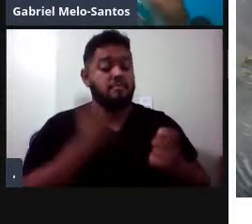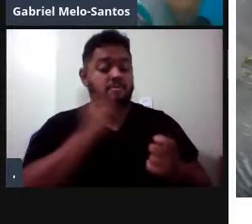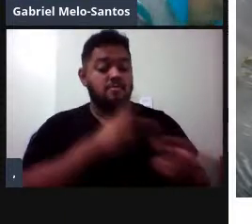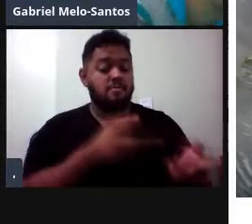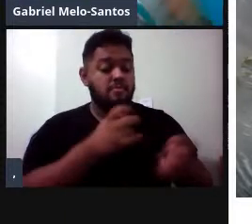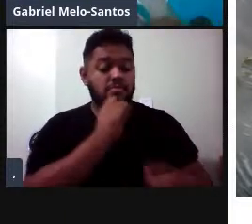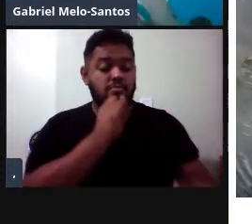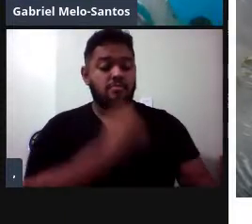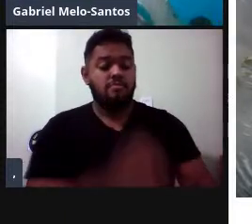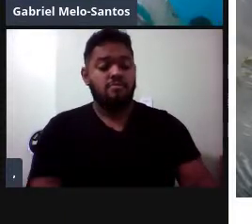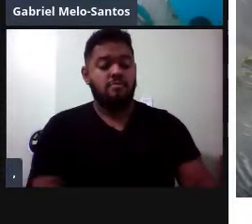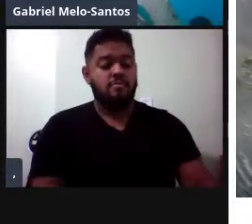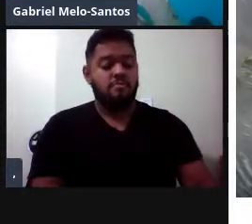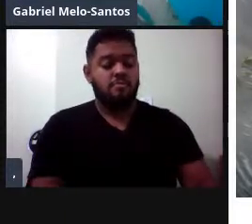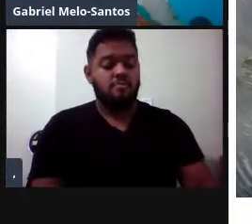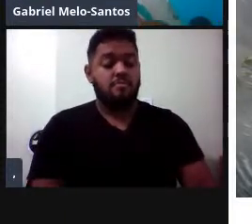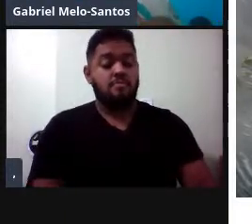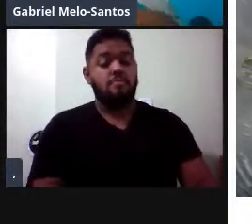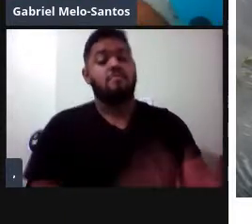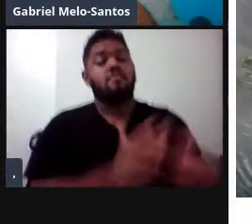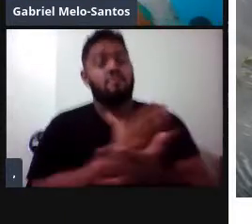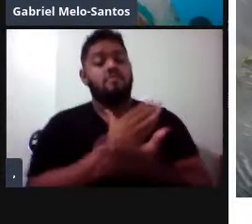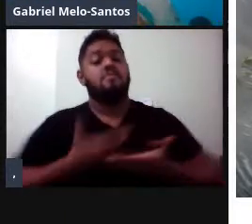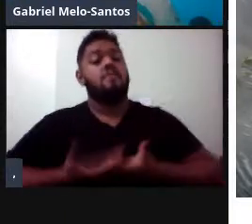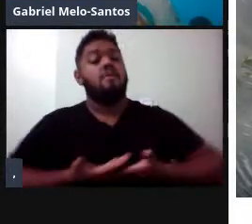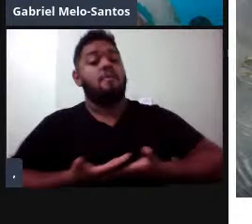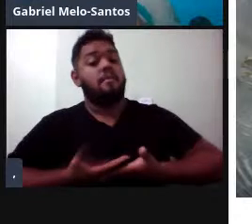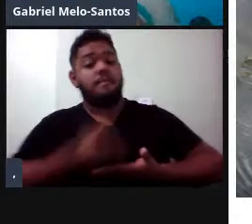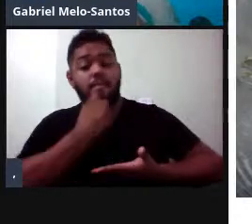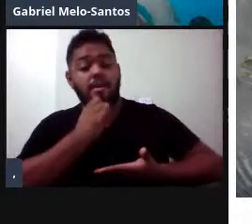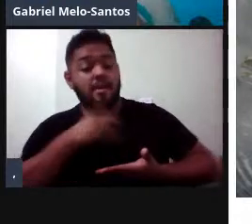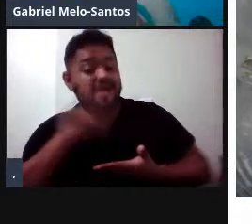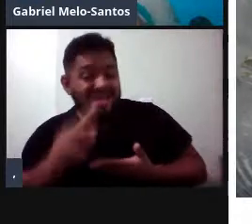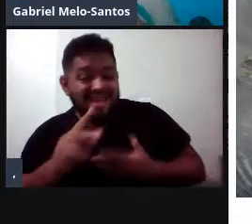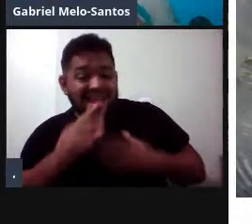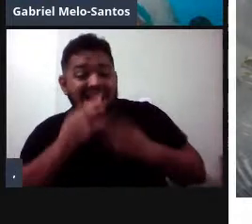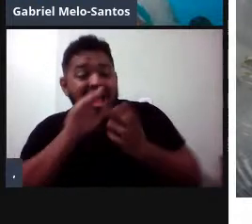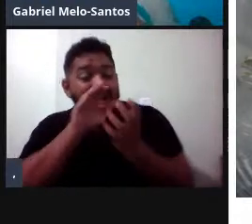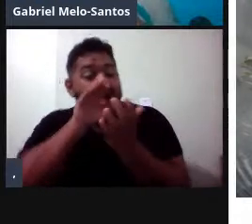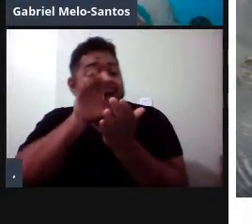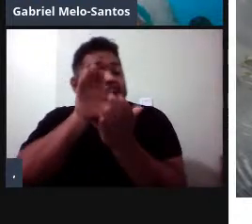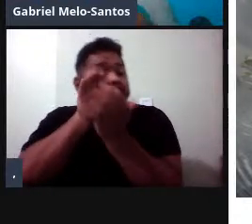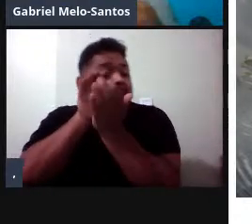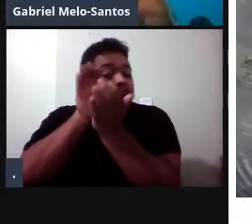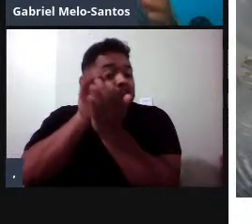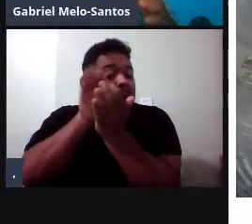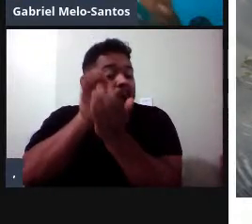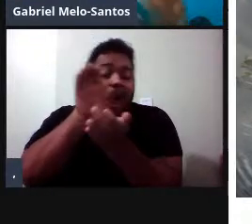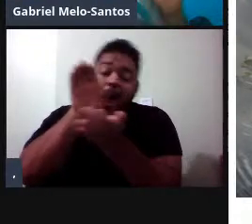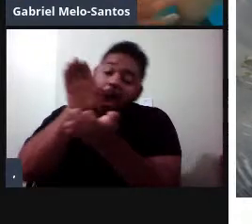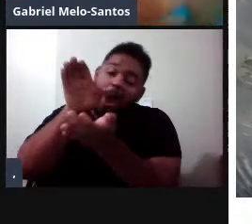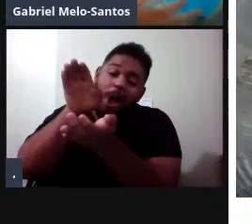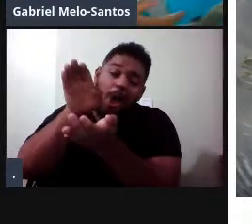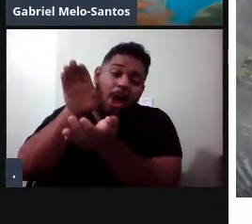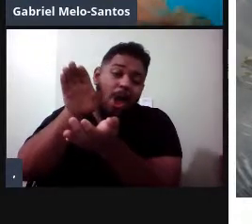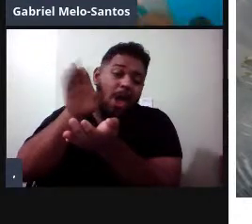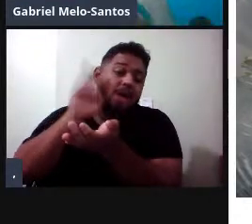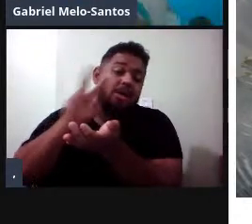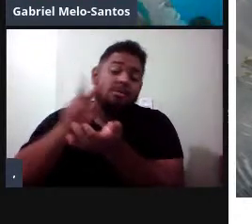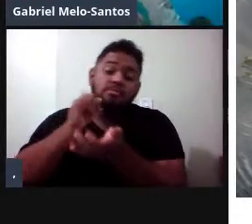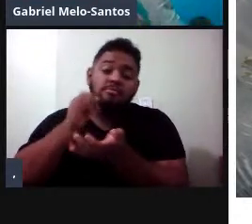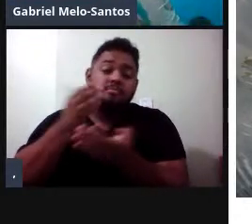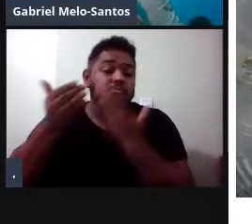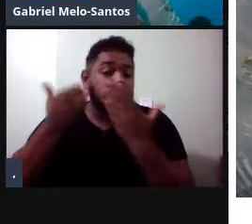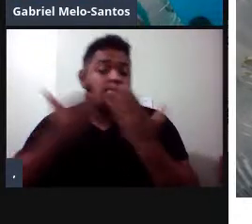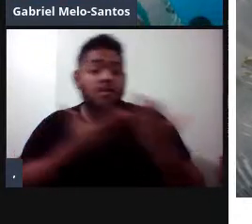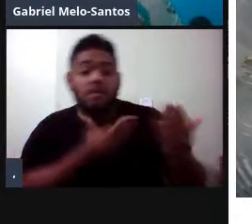noção de como a gente faz isso adulto e filhote, né? A dentição, as dentições dos adultos são mais desgastadas, até para ver juvenil, né? Classe de